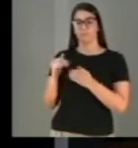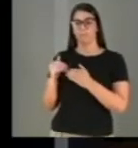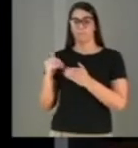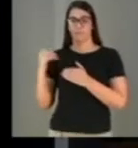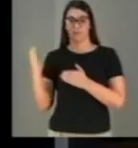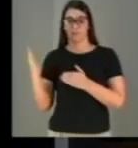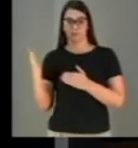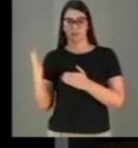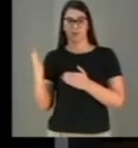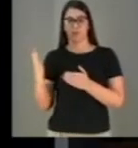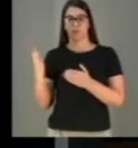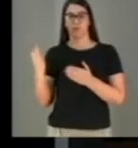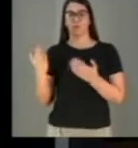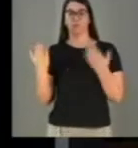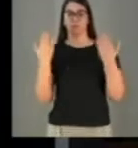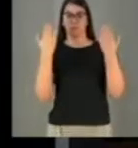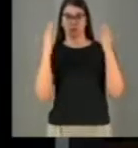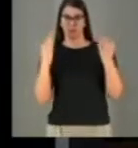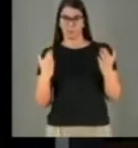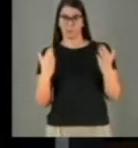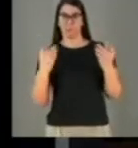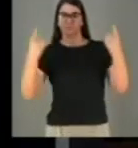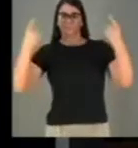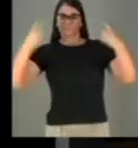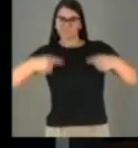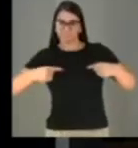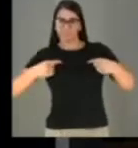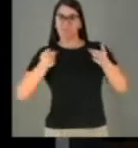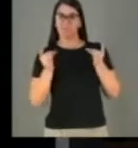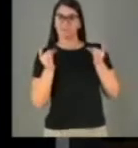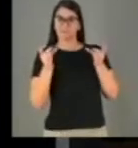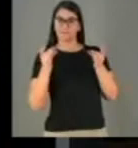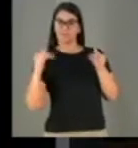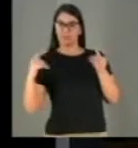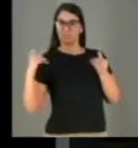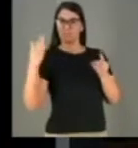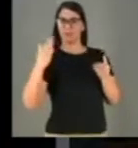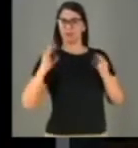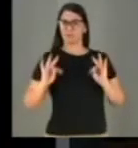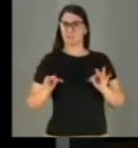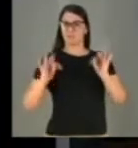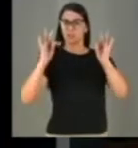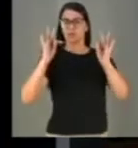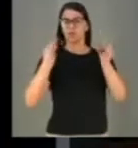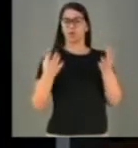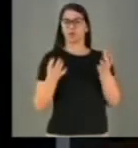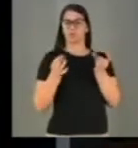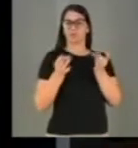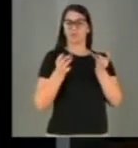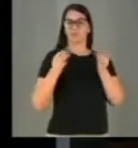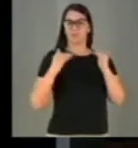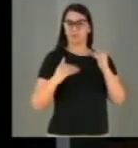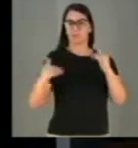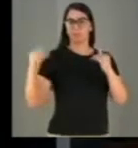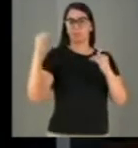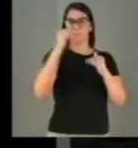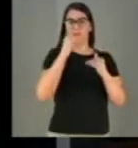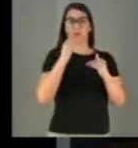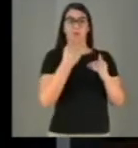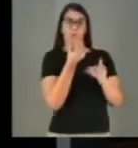vantagem competitiva de termos métodos avançados de produção em larga escala que